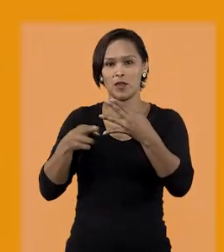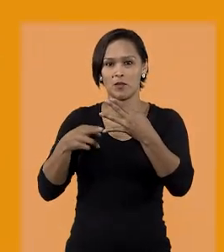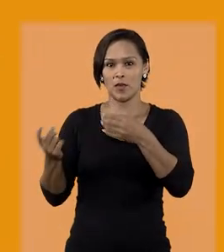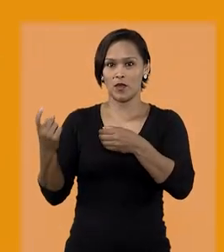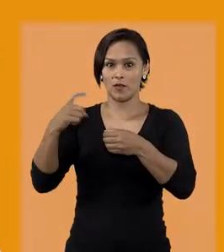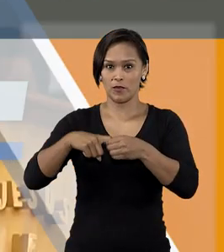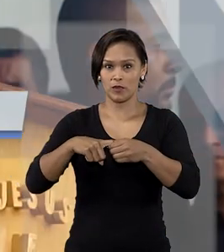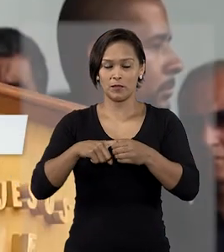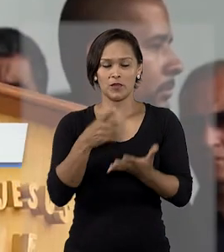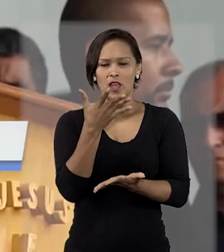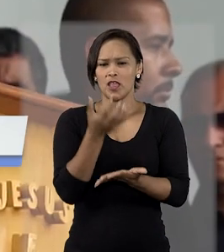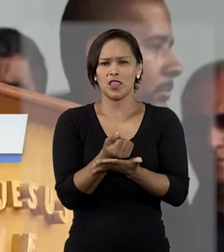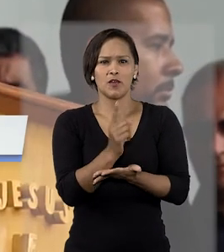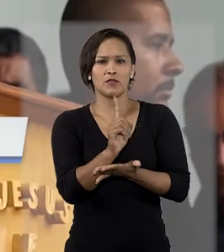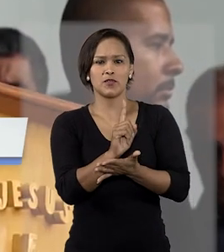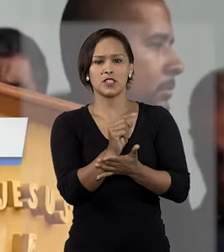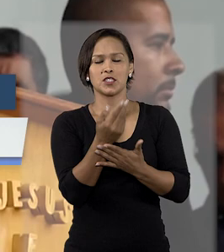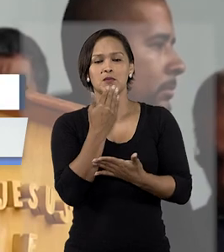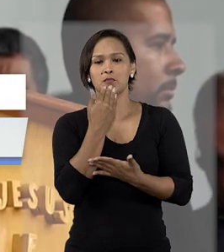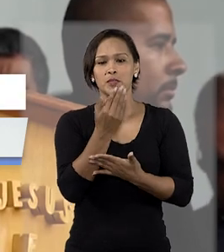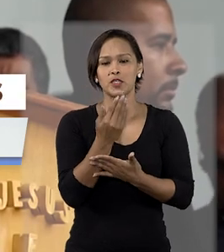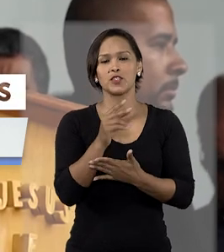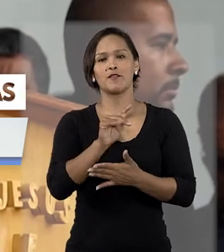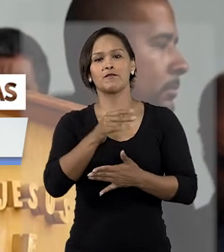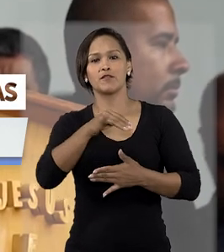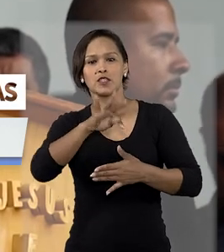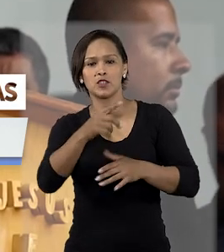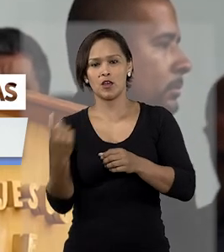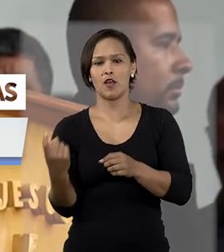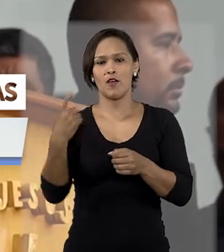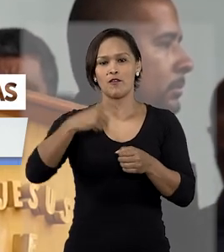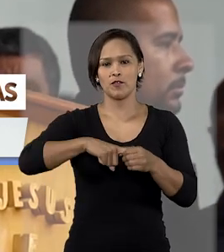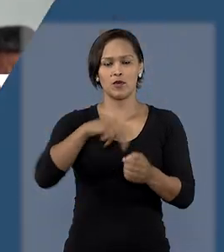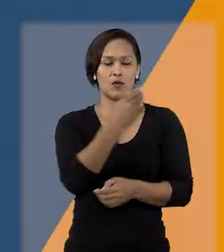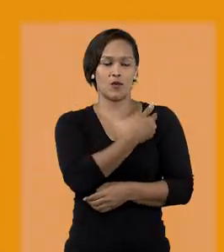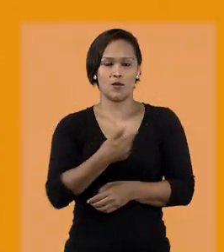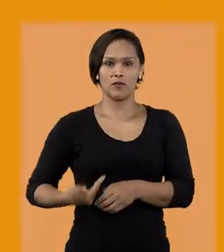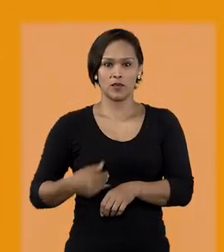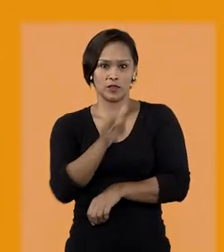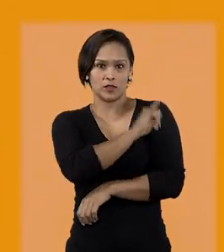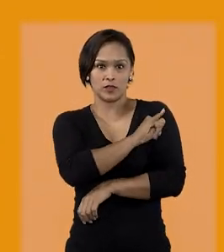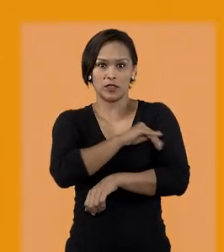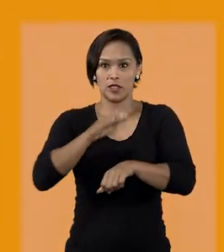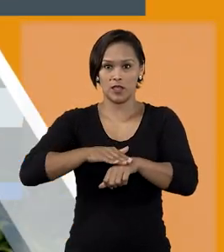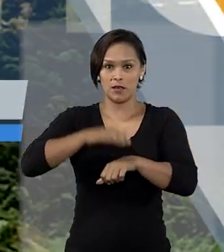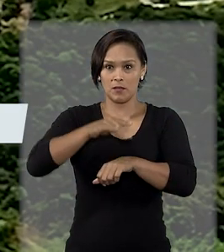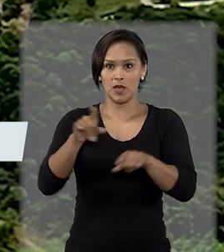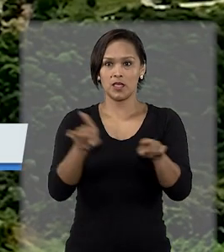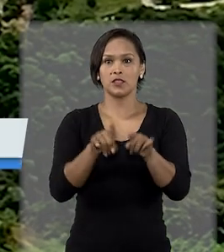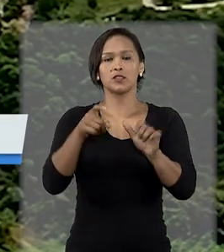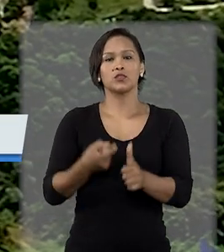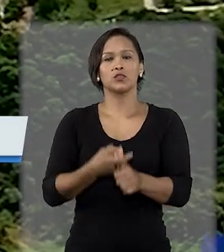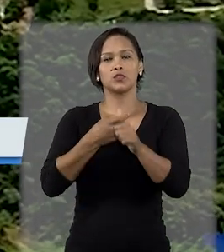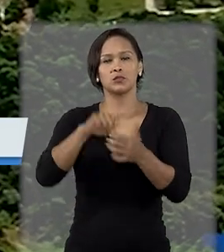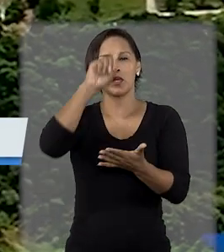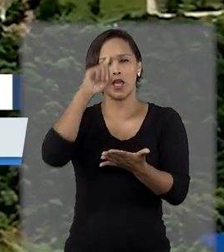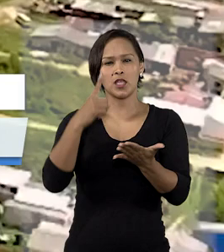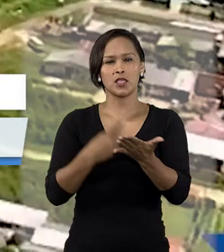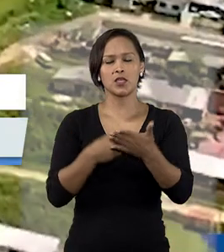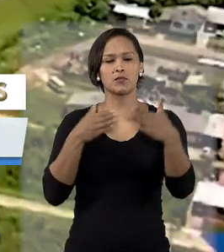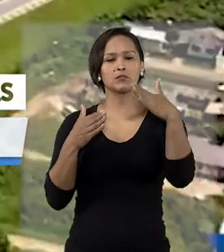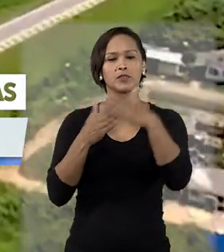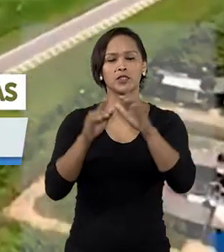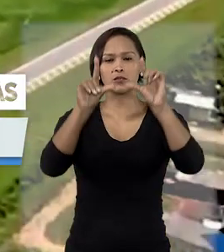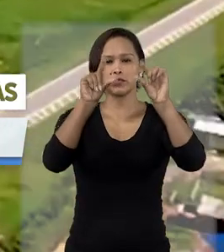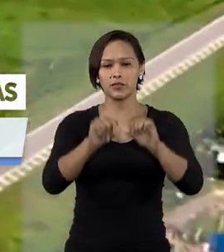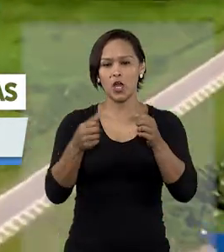Negado pedido de Witzel para voltar ao governo do Rio de Janeiro. E mais, suspensa a decisão que impedia redução de